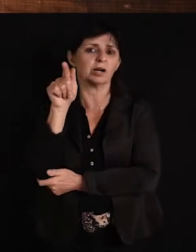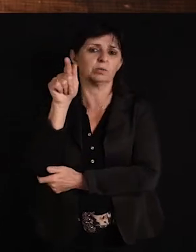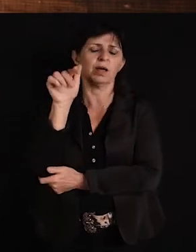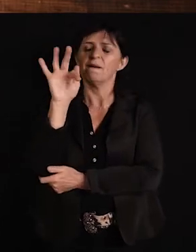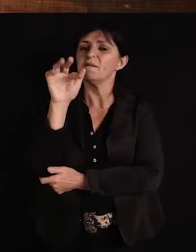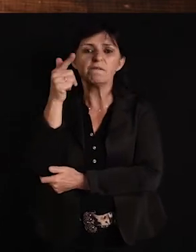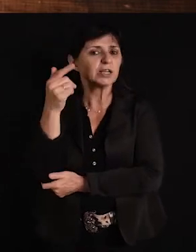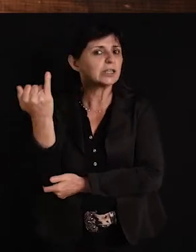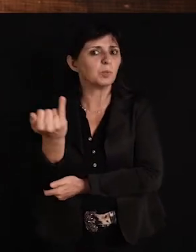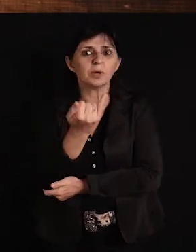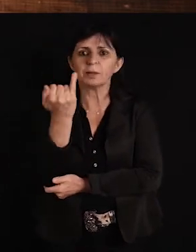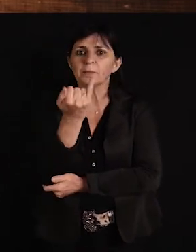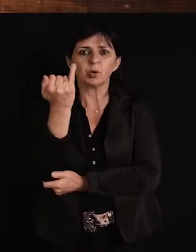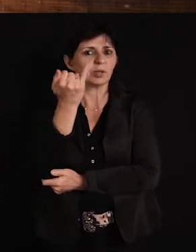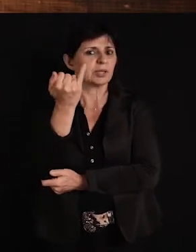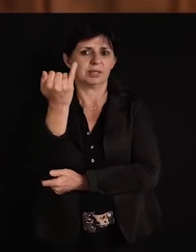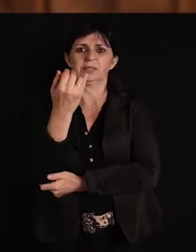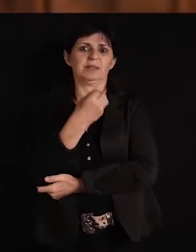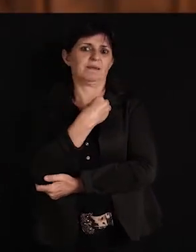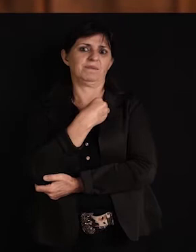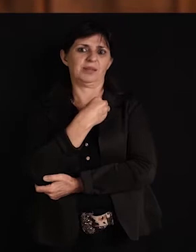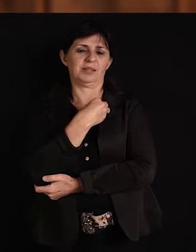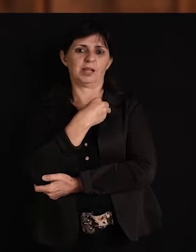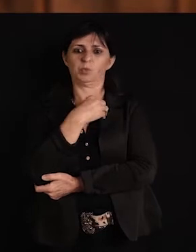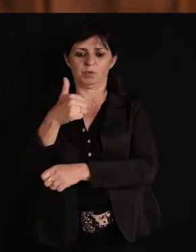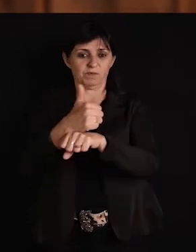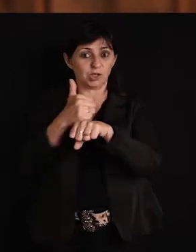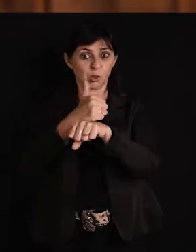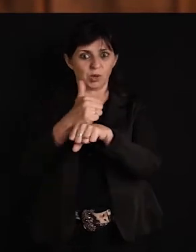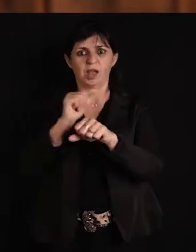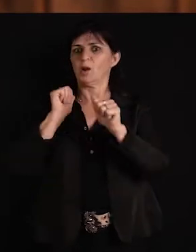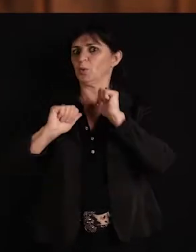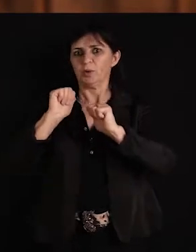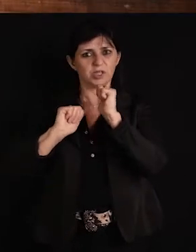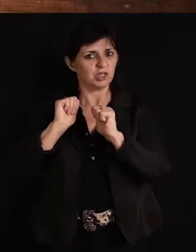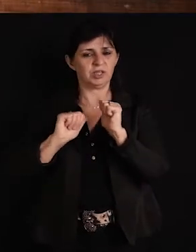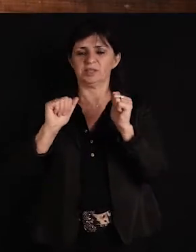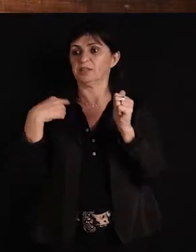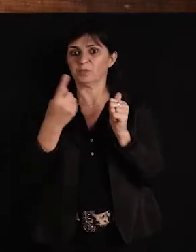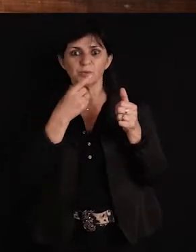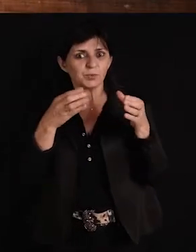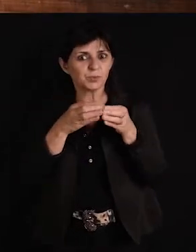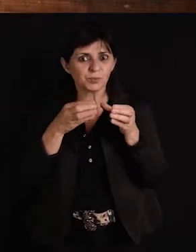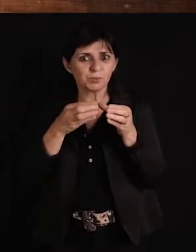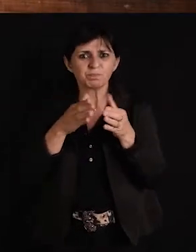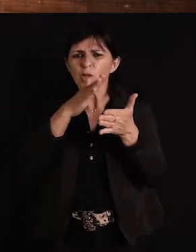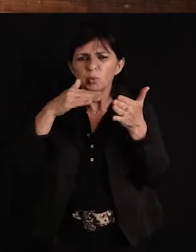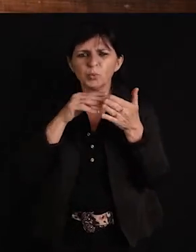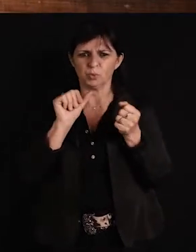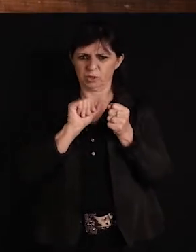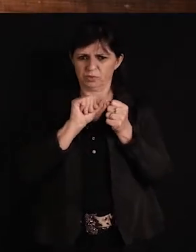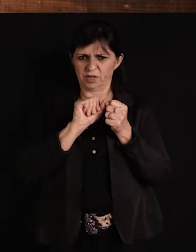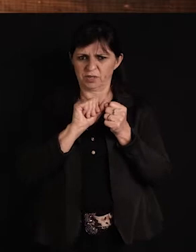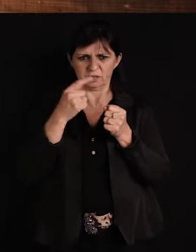tudo. é tudo na tua vida profissional. Tudo que a gente faz é pensando nos fãs. Quando você faz uma música,